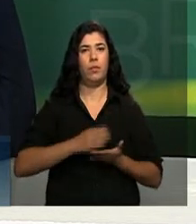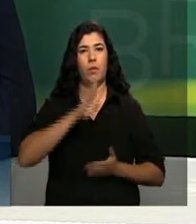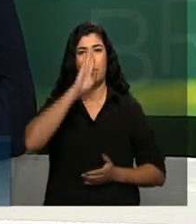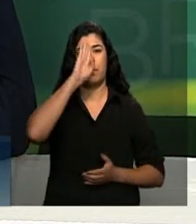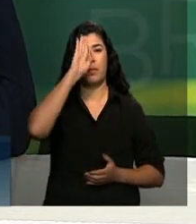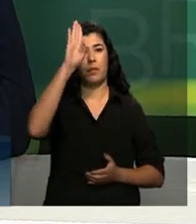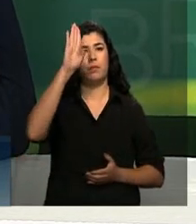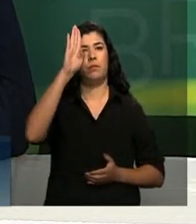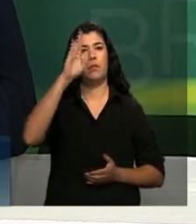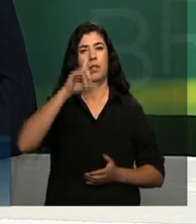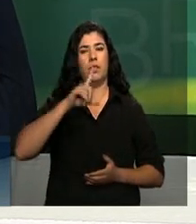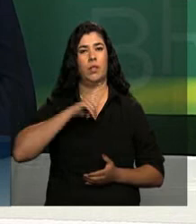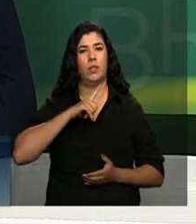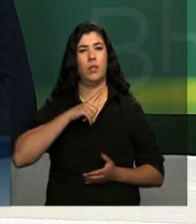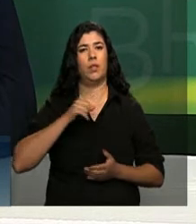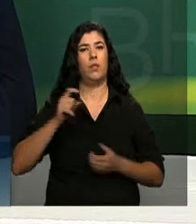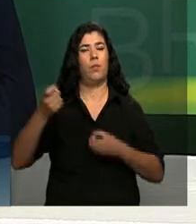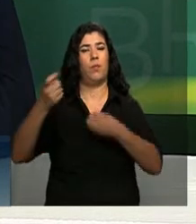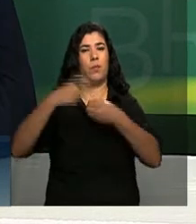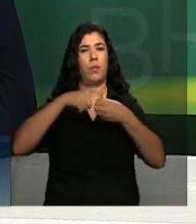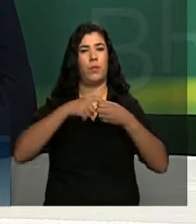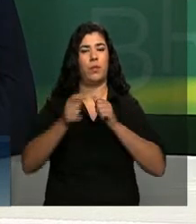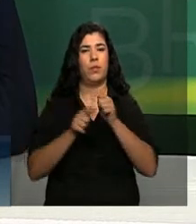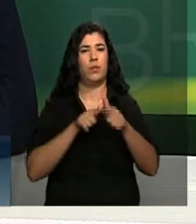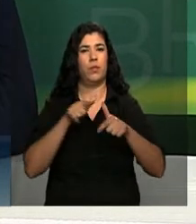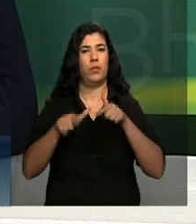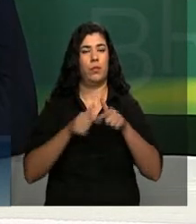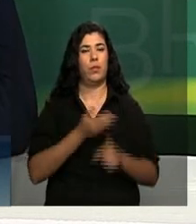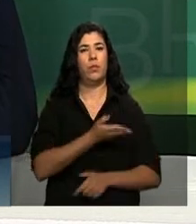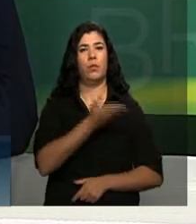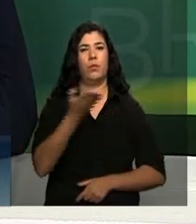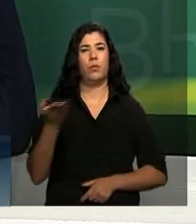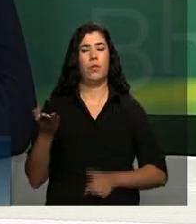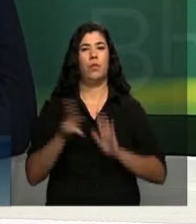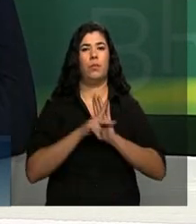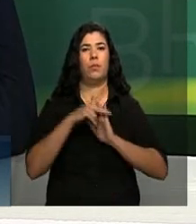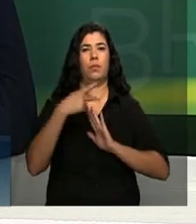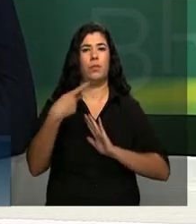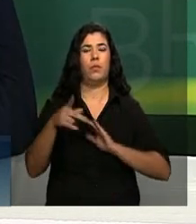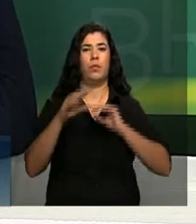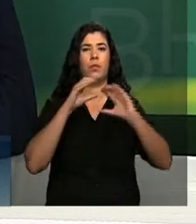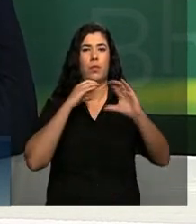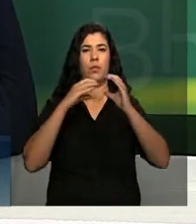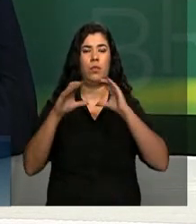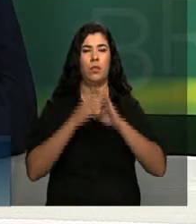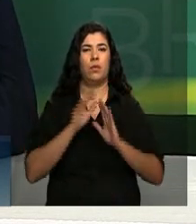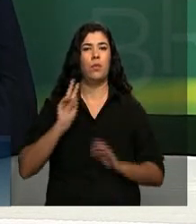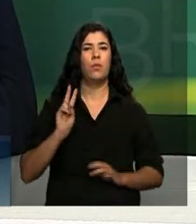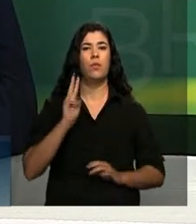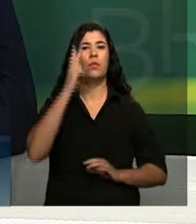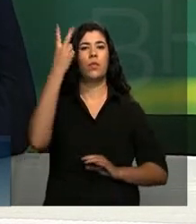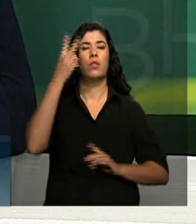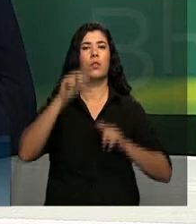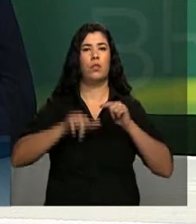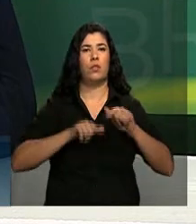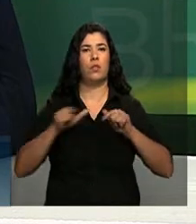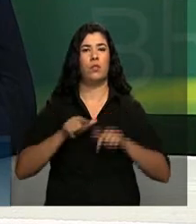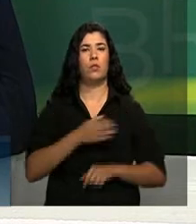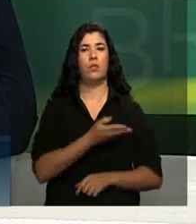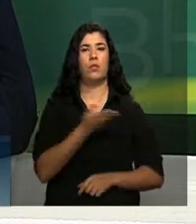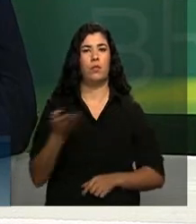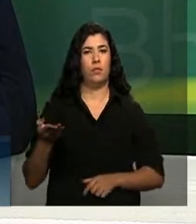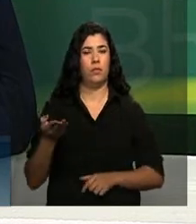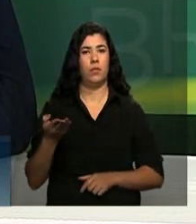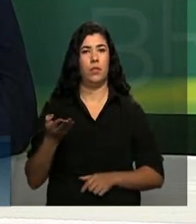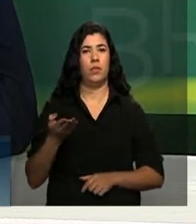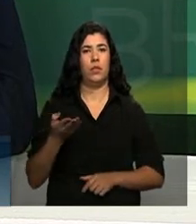principais companheiras e companheiros de trabalho passam a ser vocês, é com a valorização da função de vocês que nós